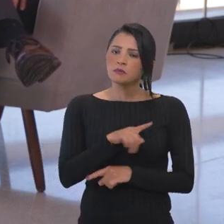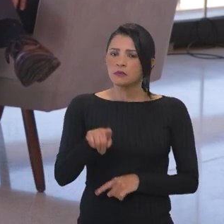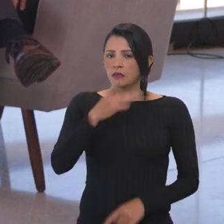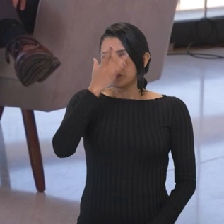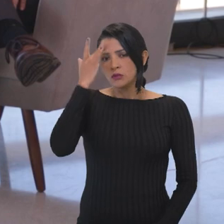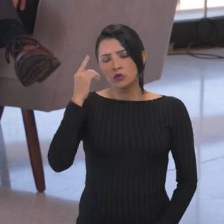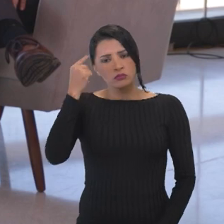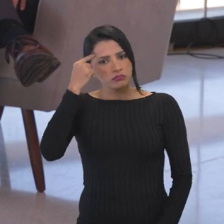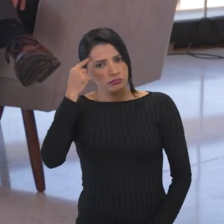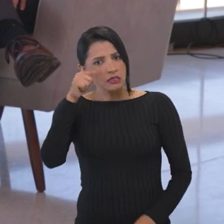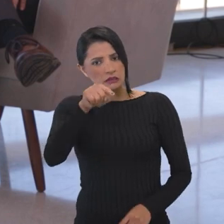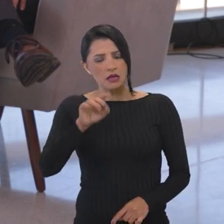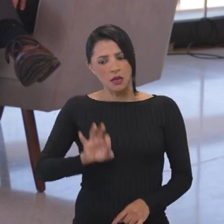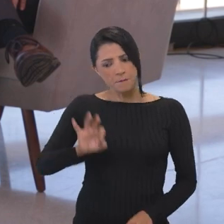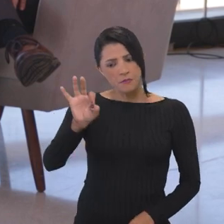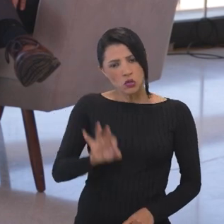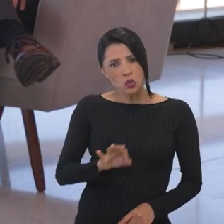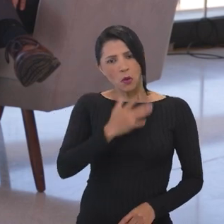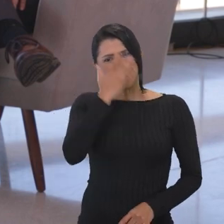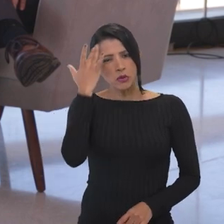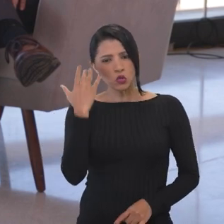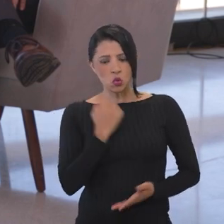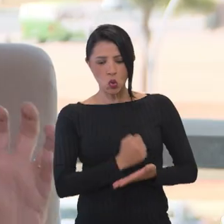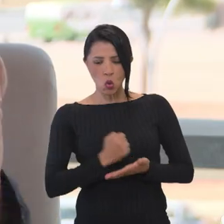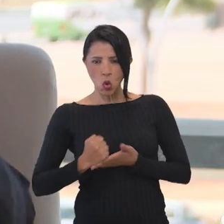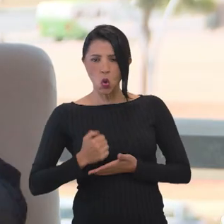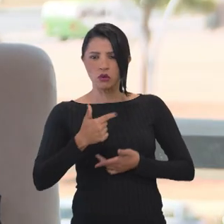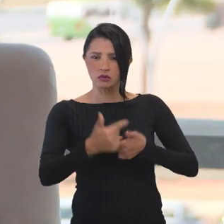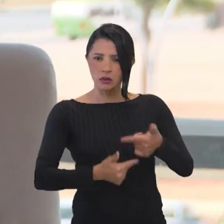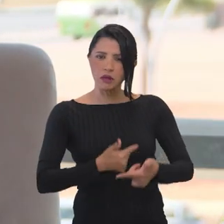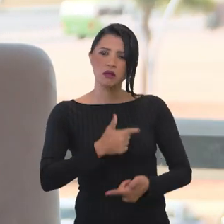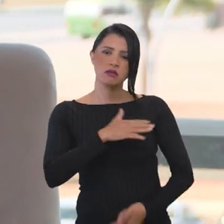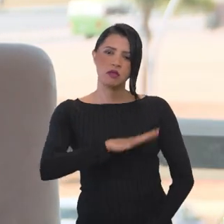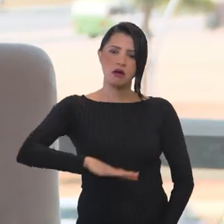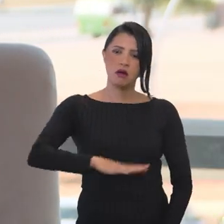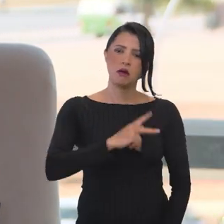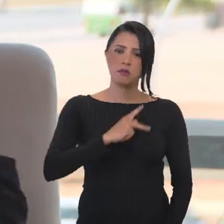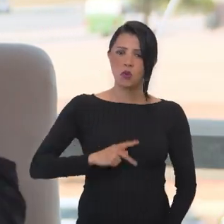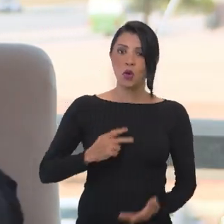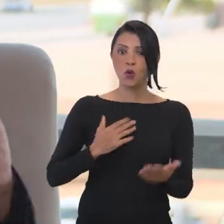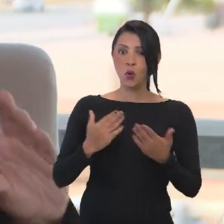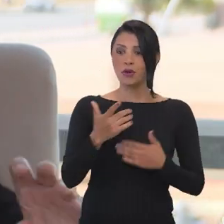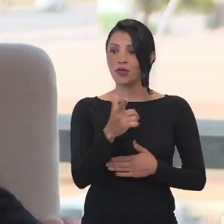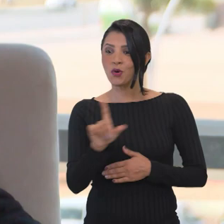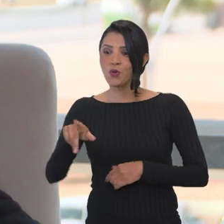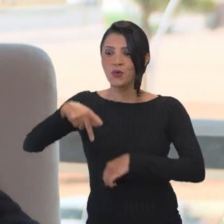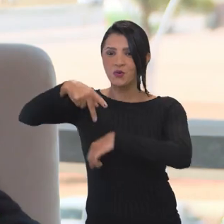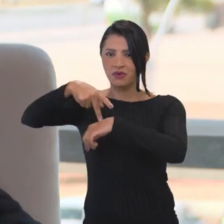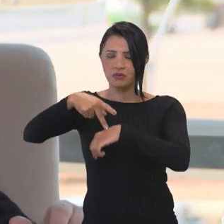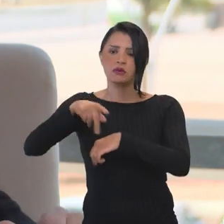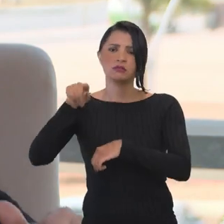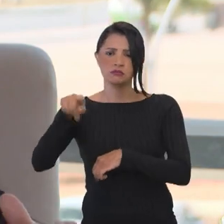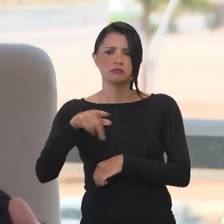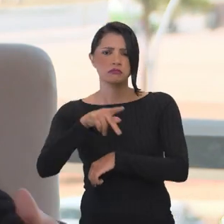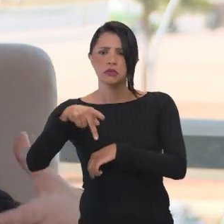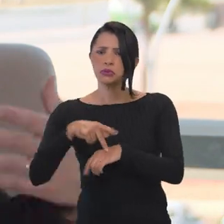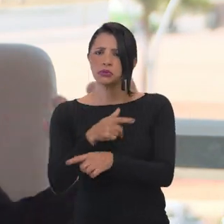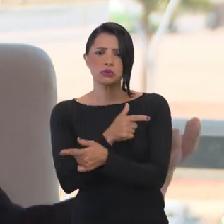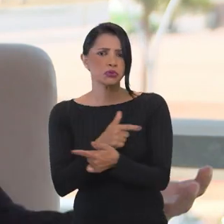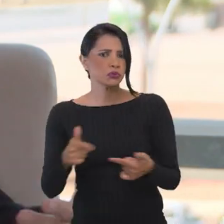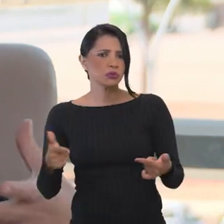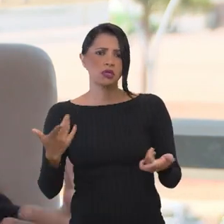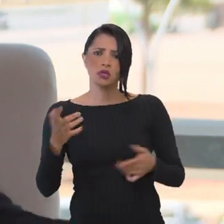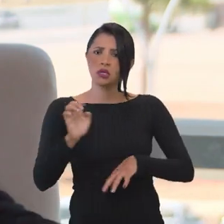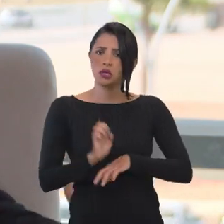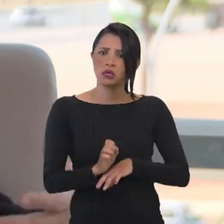contrário do que as pessoas acham, o percentual de pessoas empregadas no setor público no Brasil, comparado a outros países, inclusive países que nem